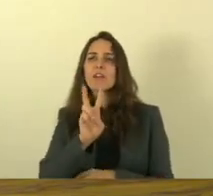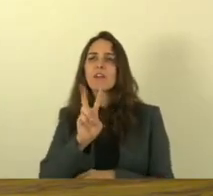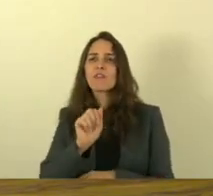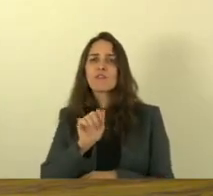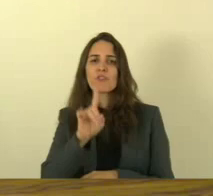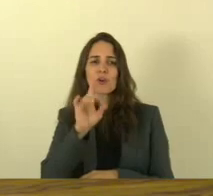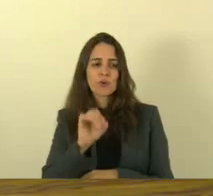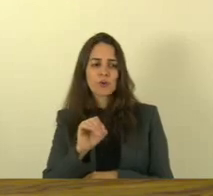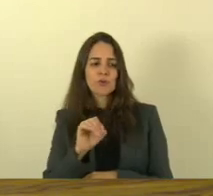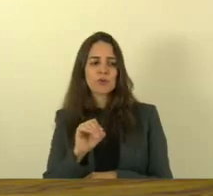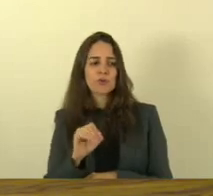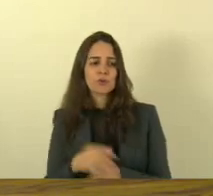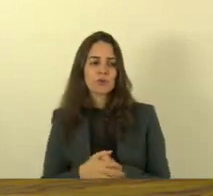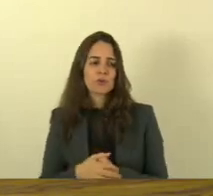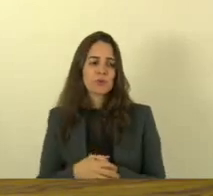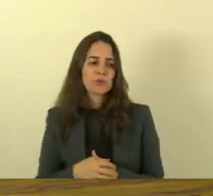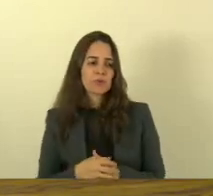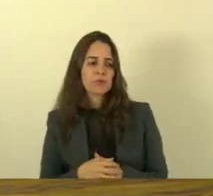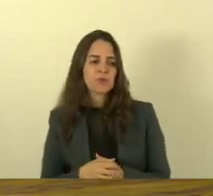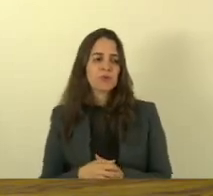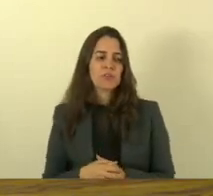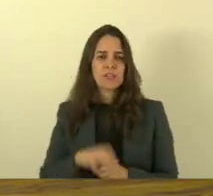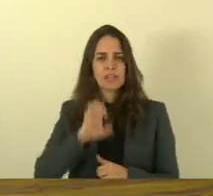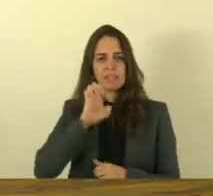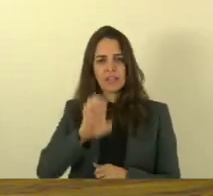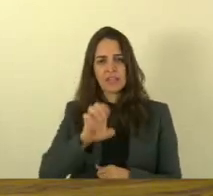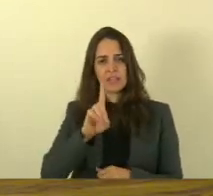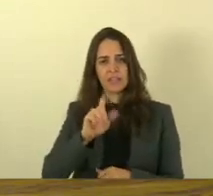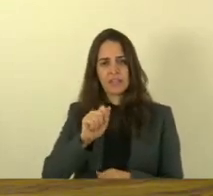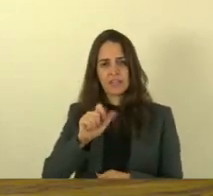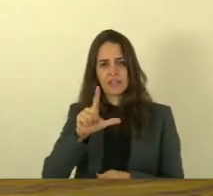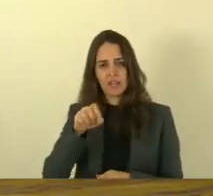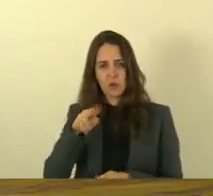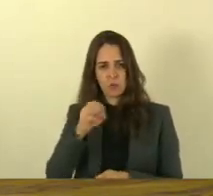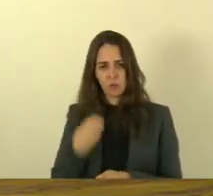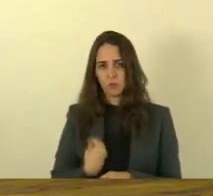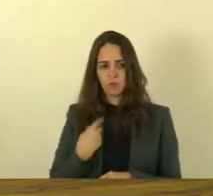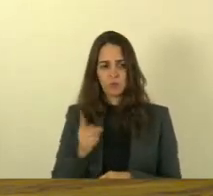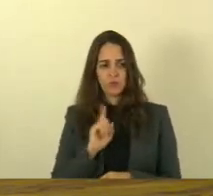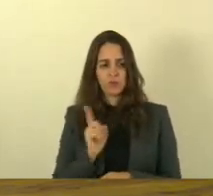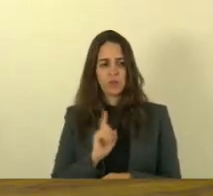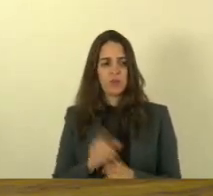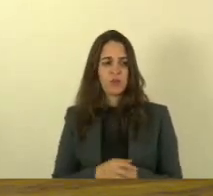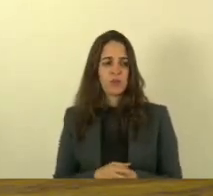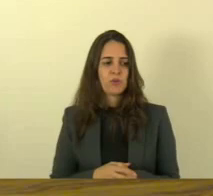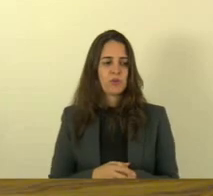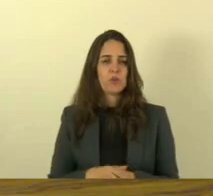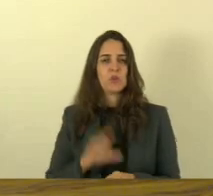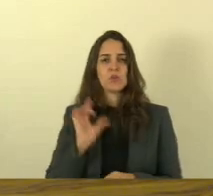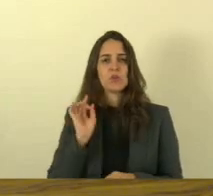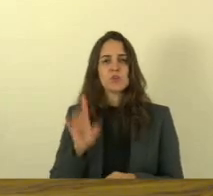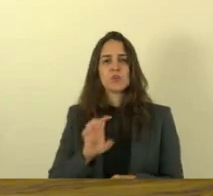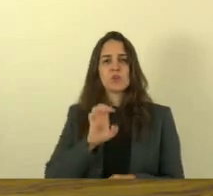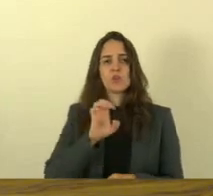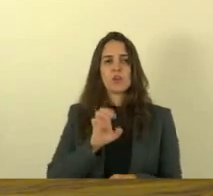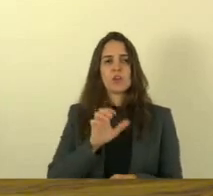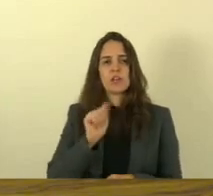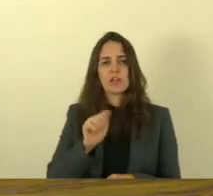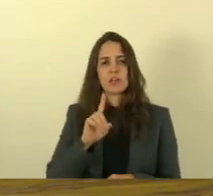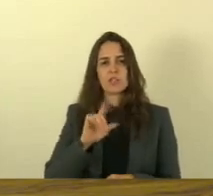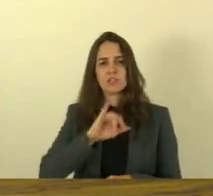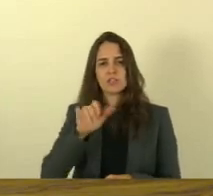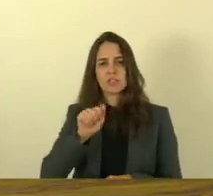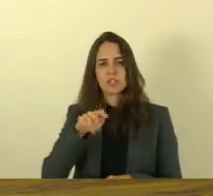Edalmo não teve aqui Edalmo não teve aqui teve seu Adjalma que começou como goleiro mas Edalmo foi um